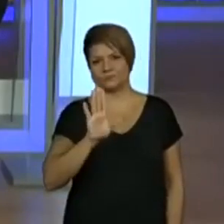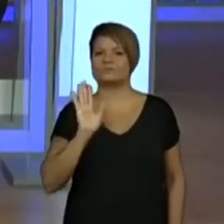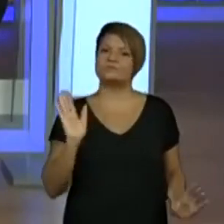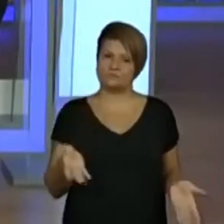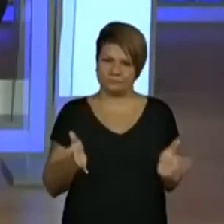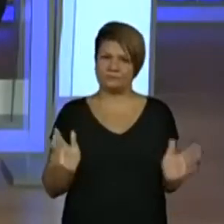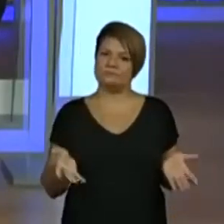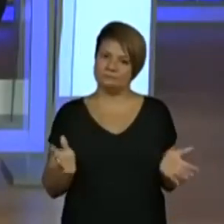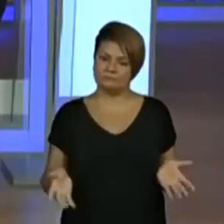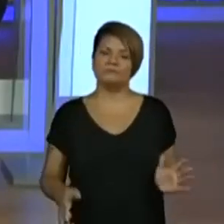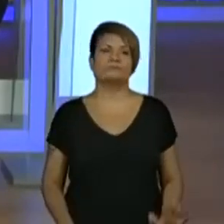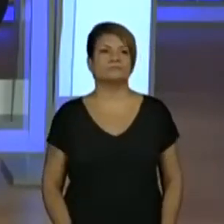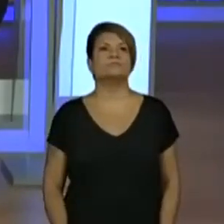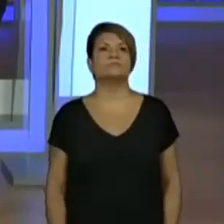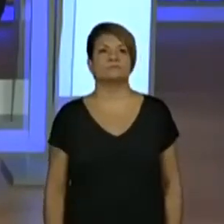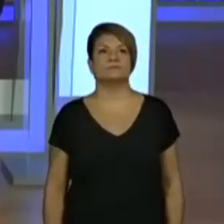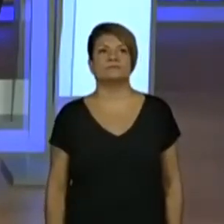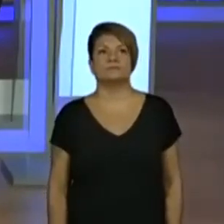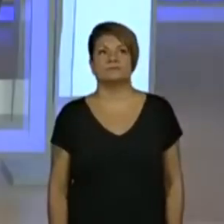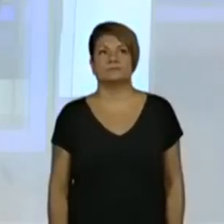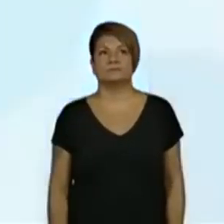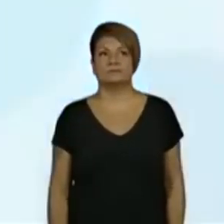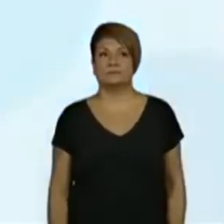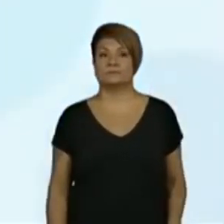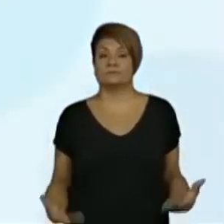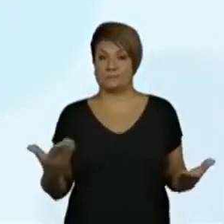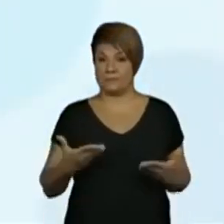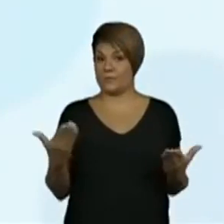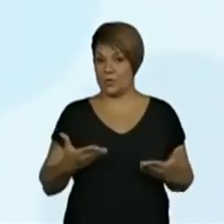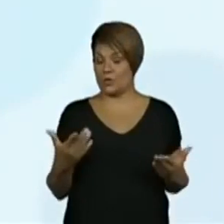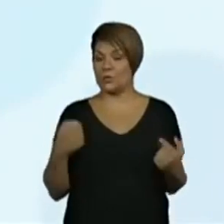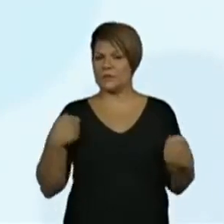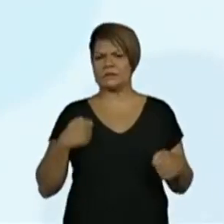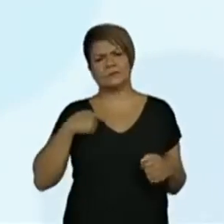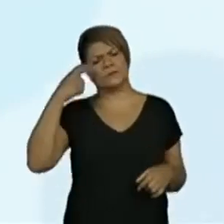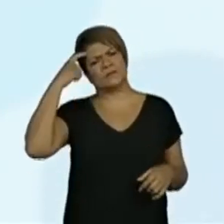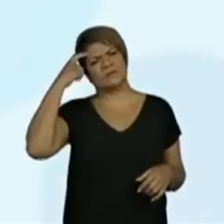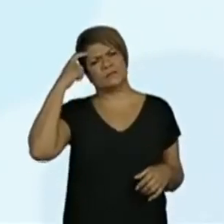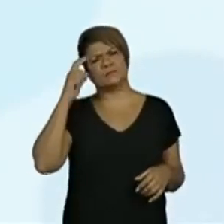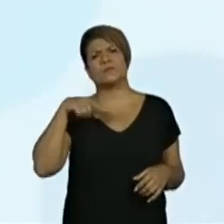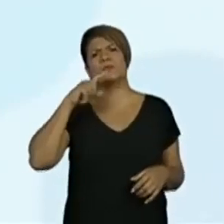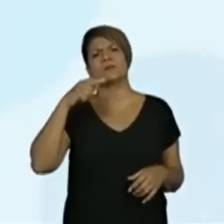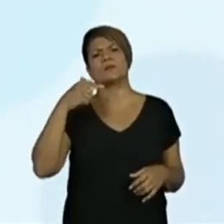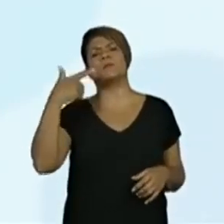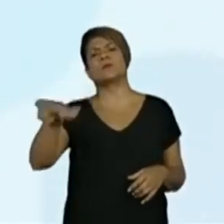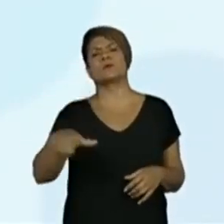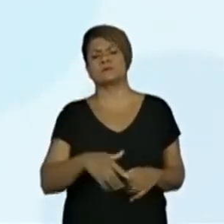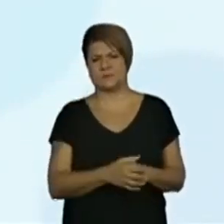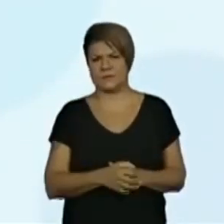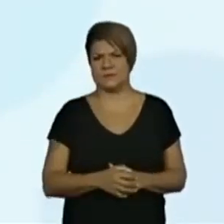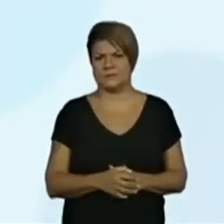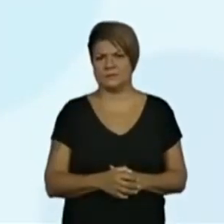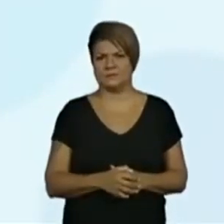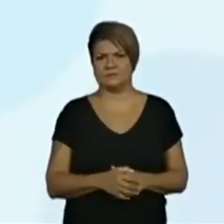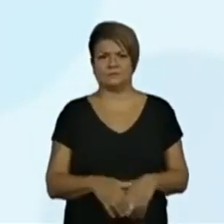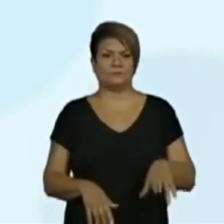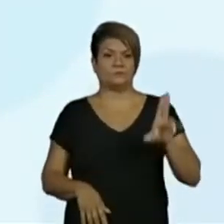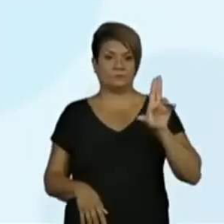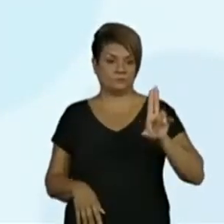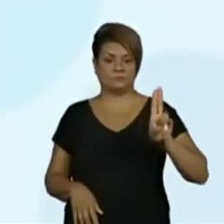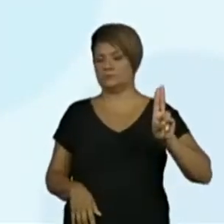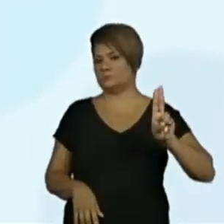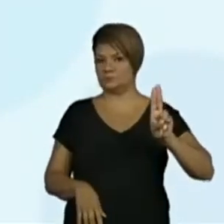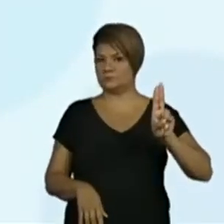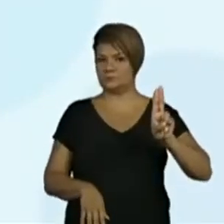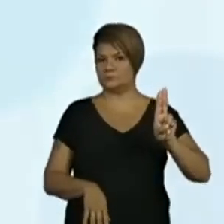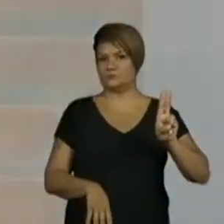alfabeto. A letra U, que é o U. Agora, eu preciso pensar qual é a próxima letra. Qual letra eu vou colocar?